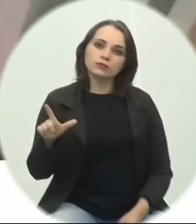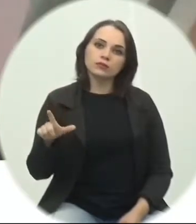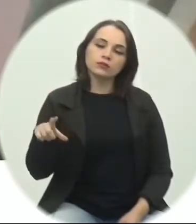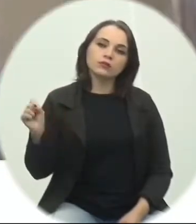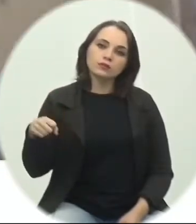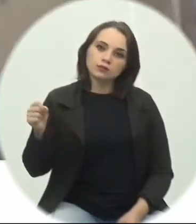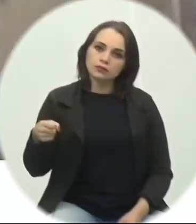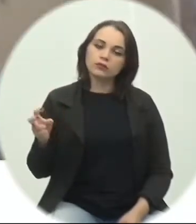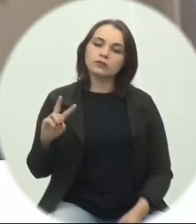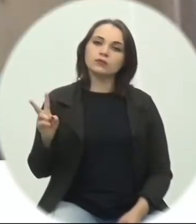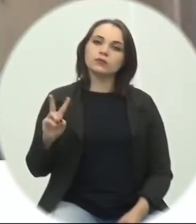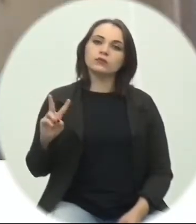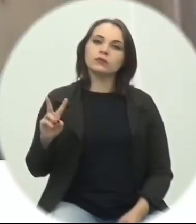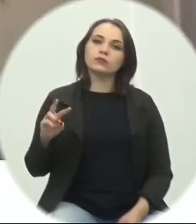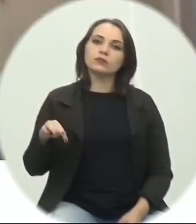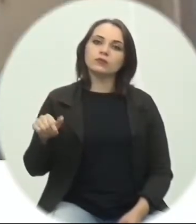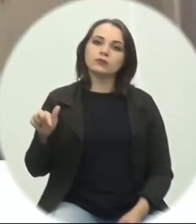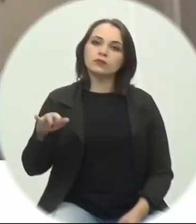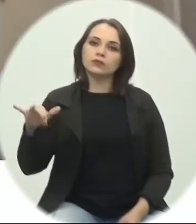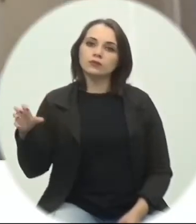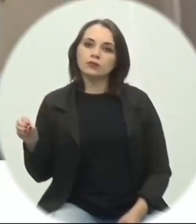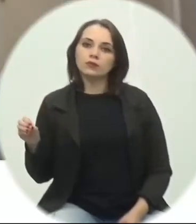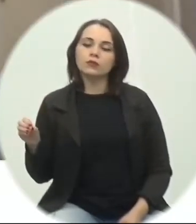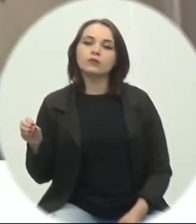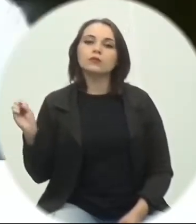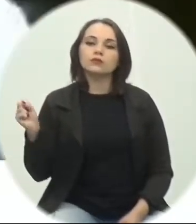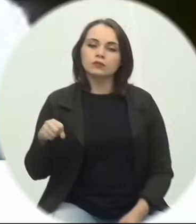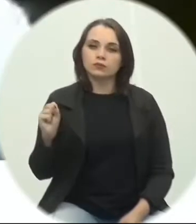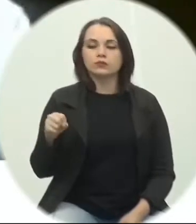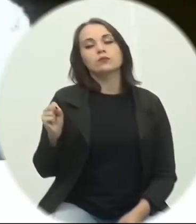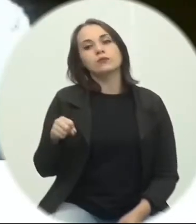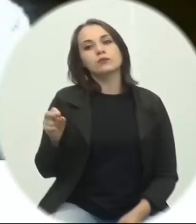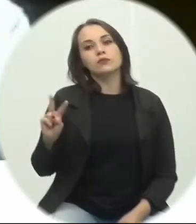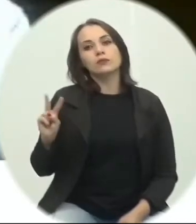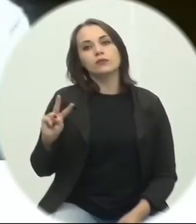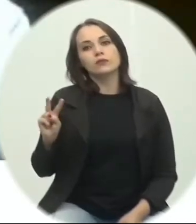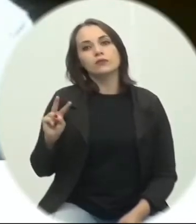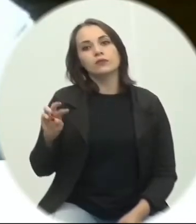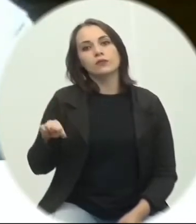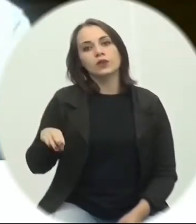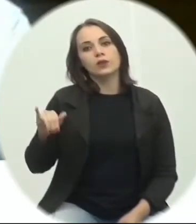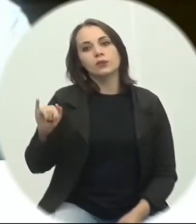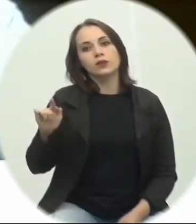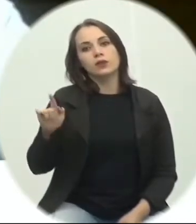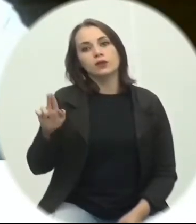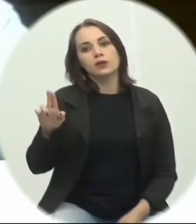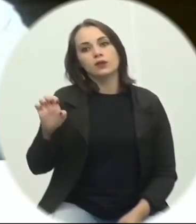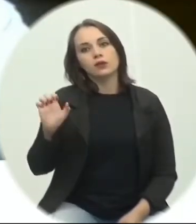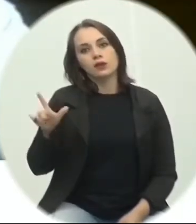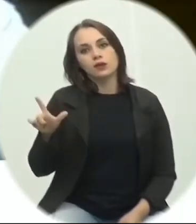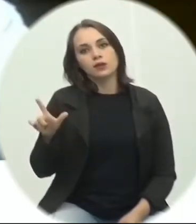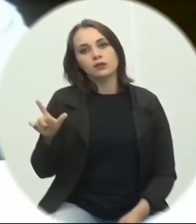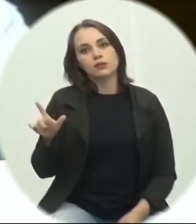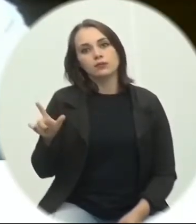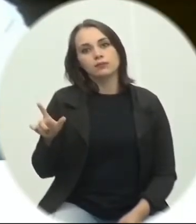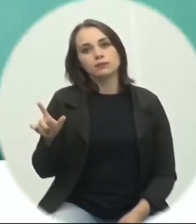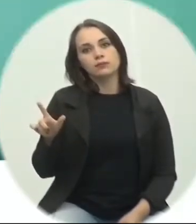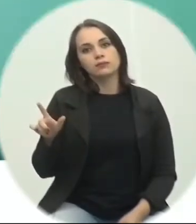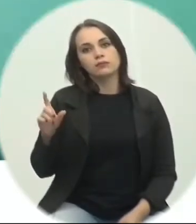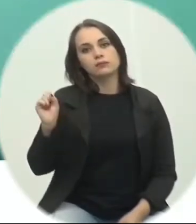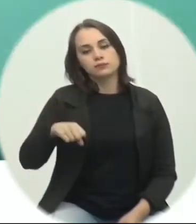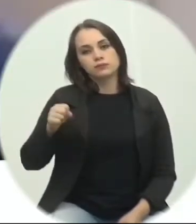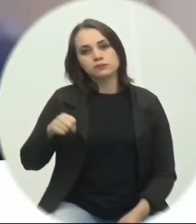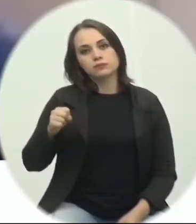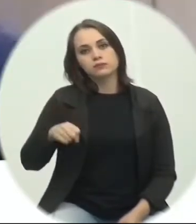Favor. A favor, vereador Márcio Darós? Favorável. A favor, vereador Miguel Pierini? A